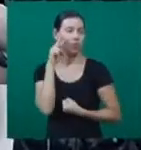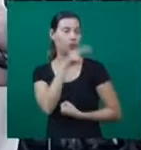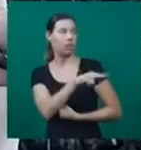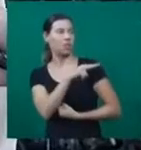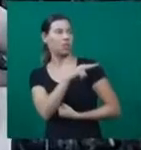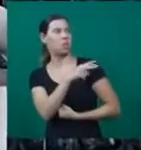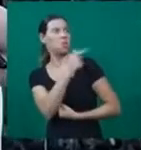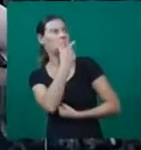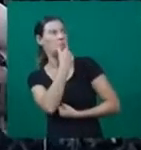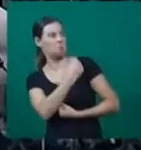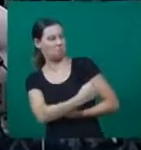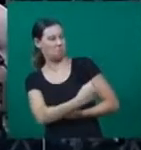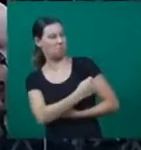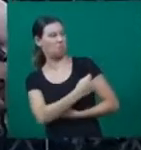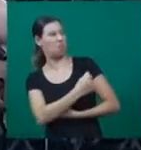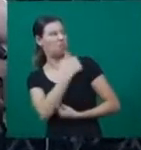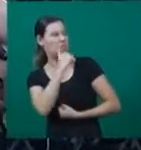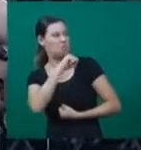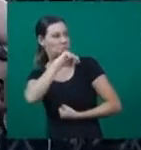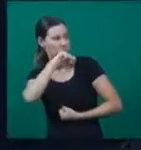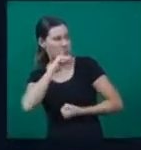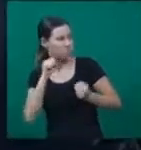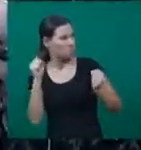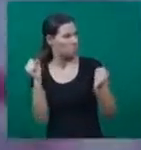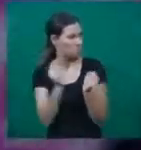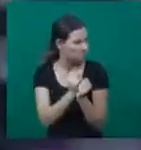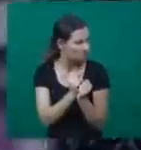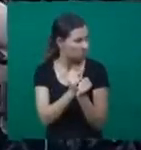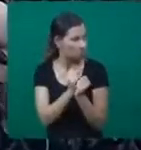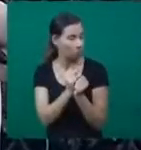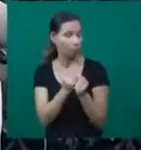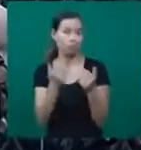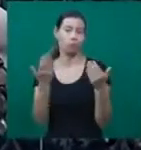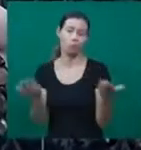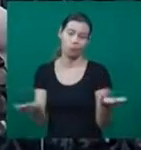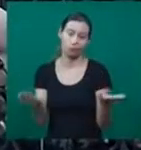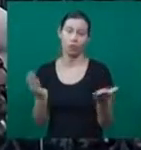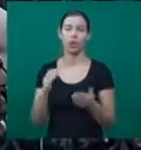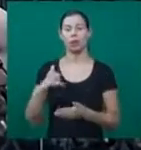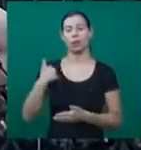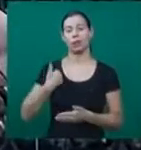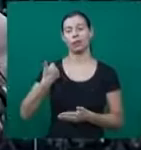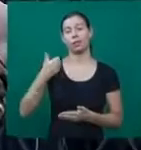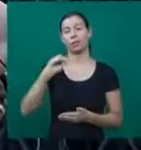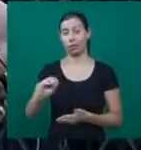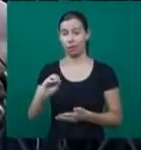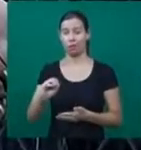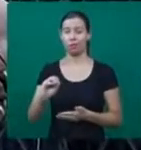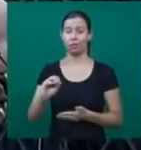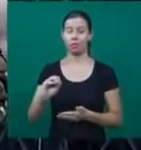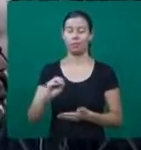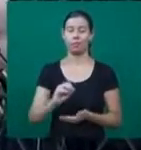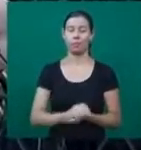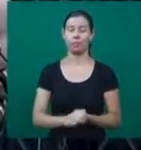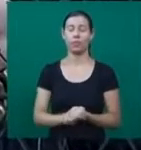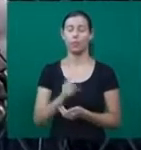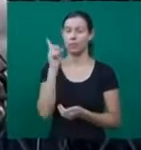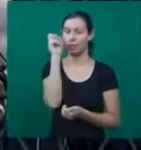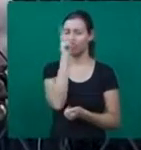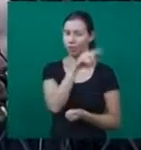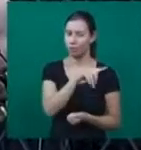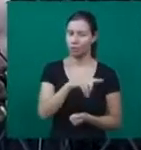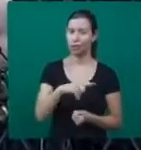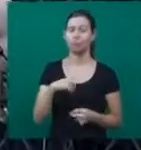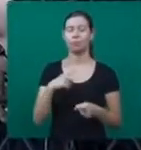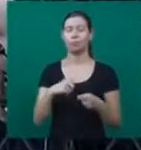aquele homem, a mãe levando na escola. E, pelo contrário, eu tinha 10 anos de idade. Então, essa fase foi muito